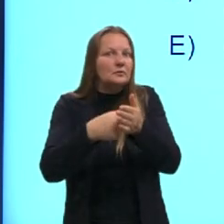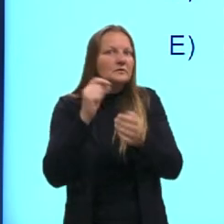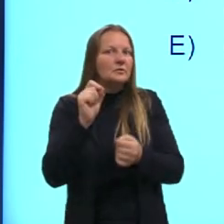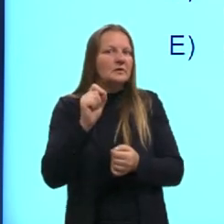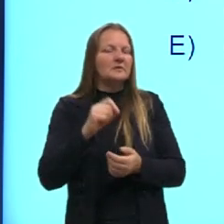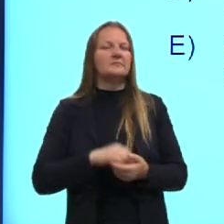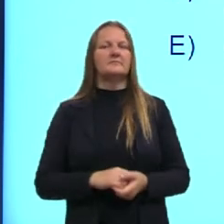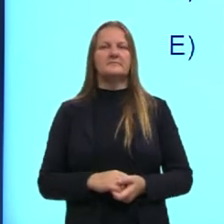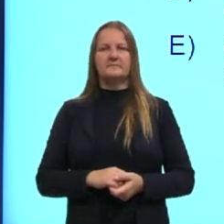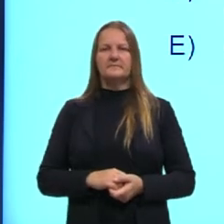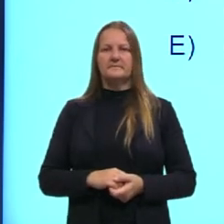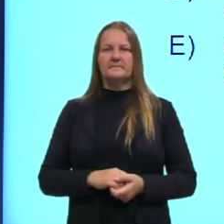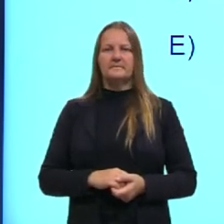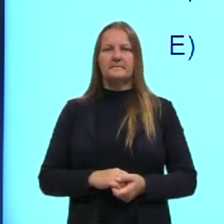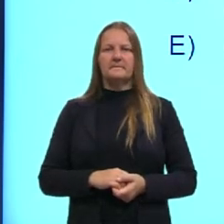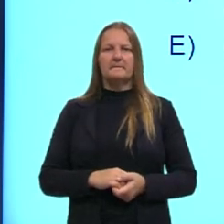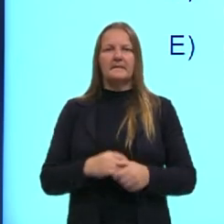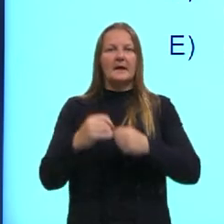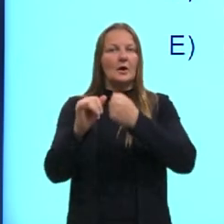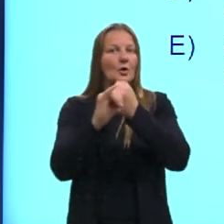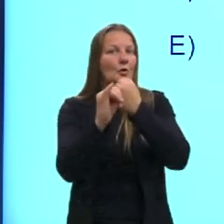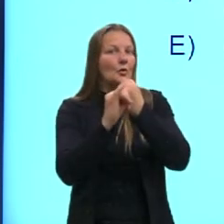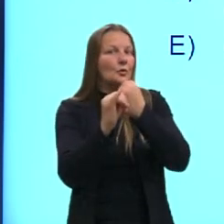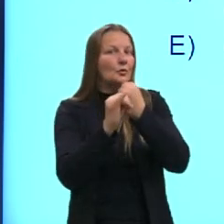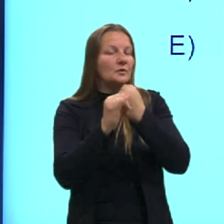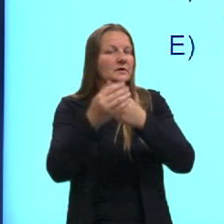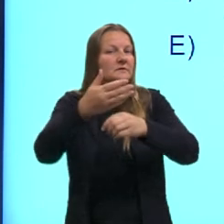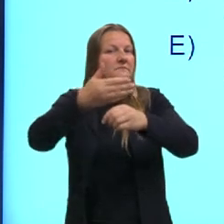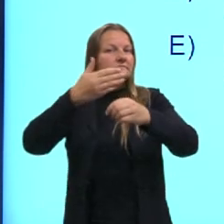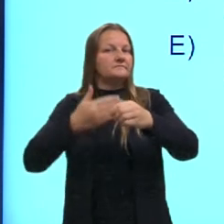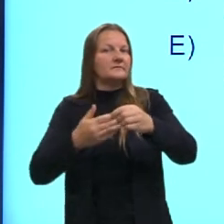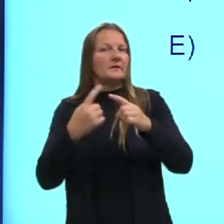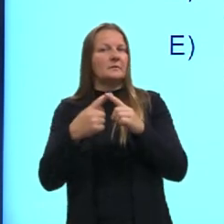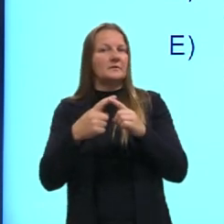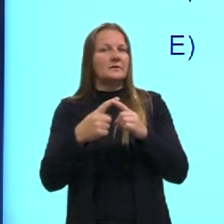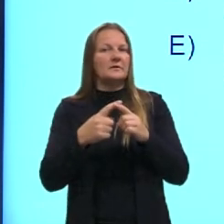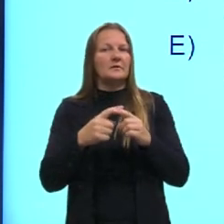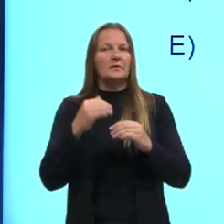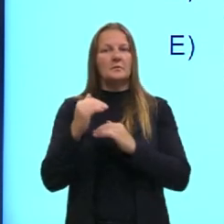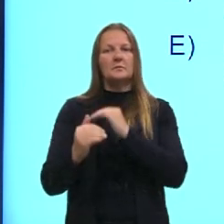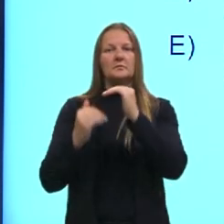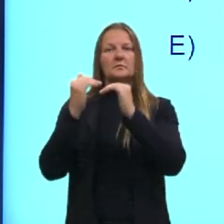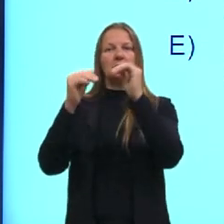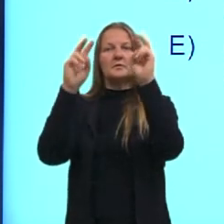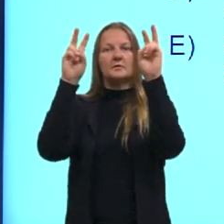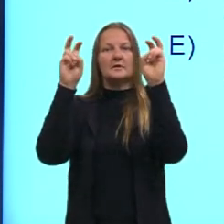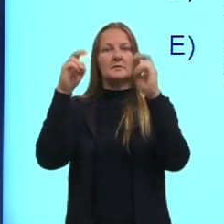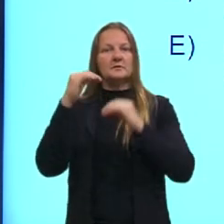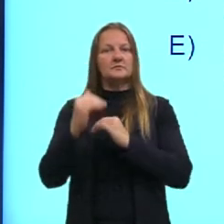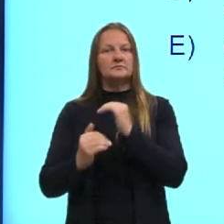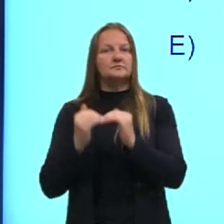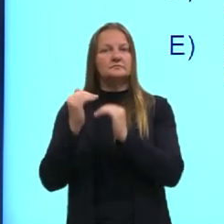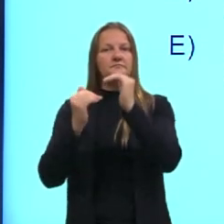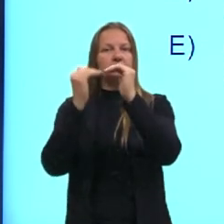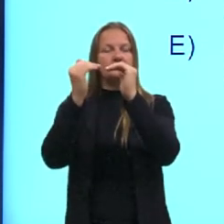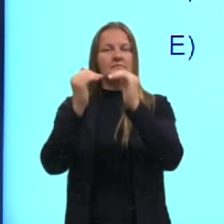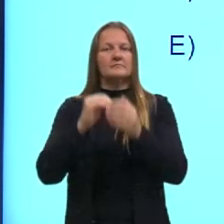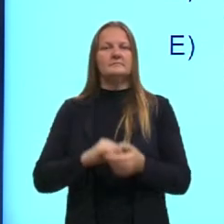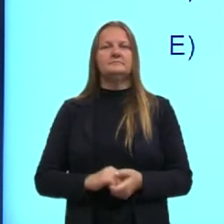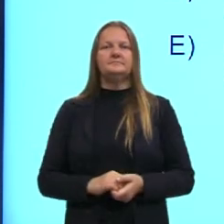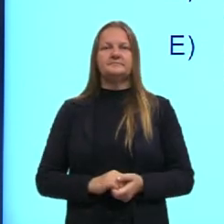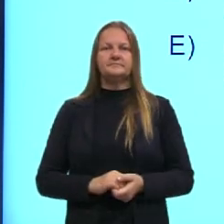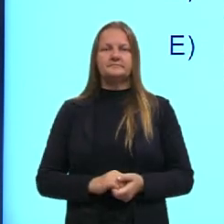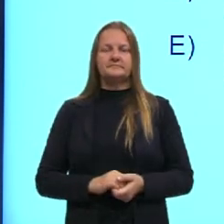aqui vai trazer a crônica como pano de fundo para falar sobre progressão temática, que é o assunto da nossa questão.